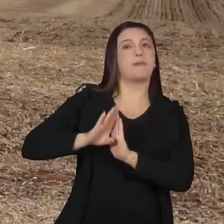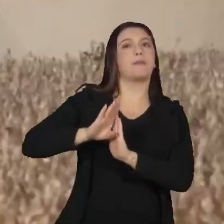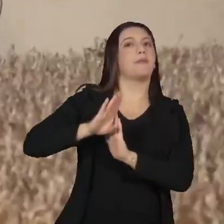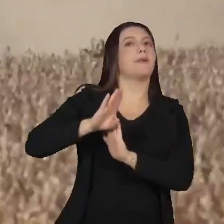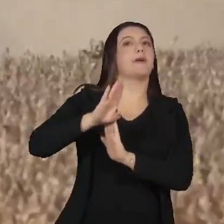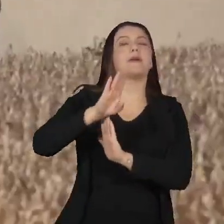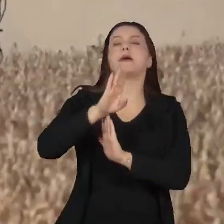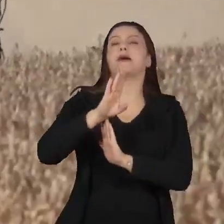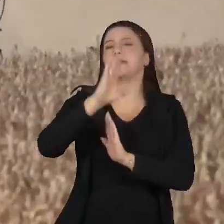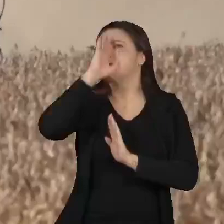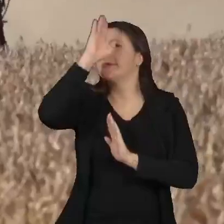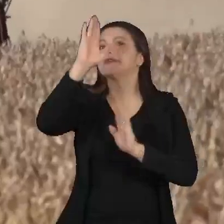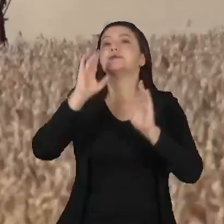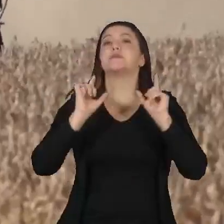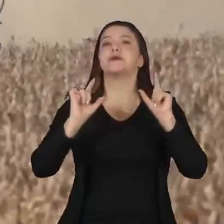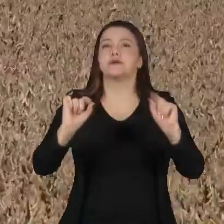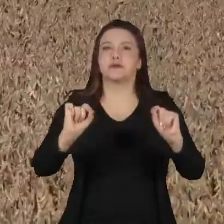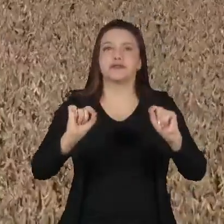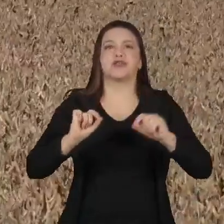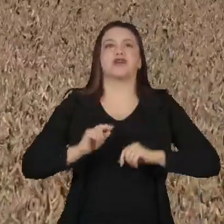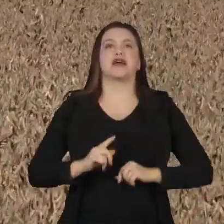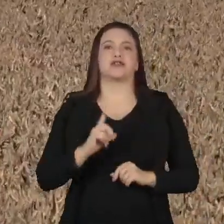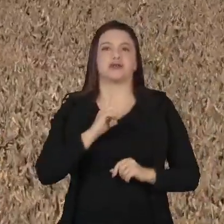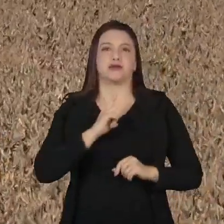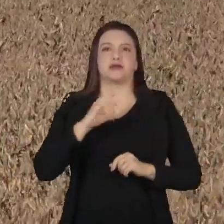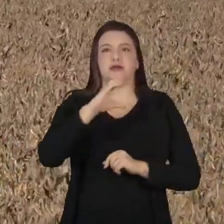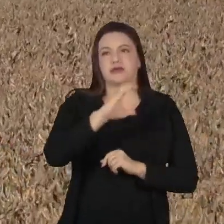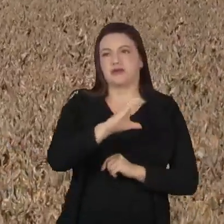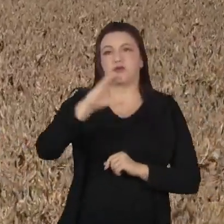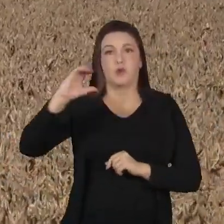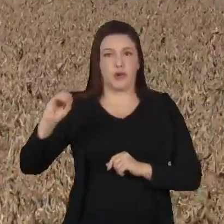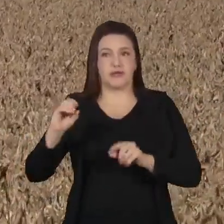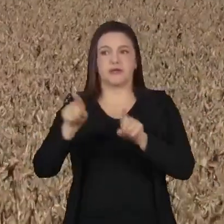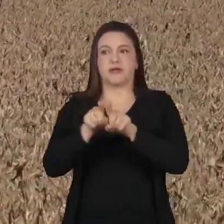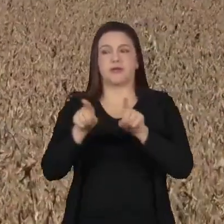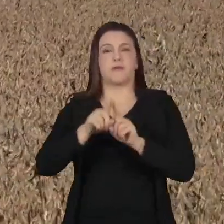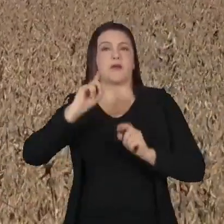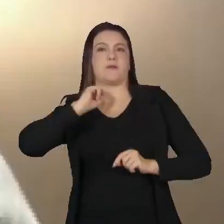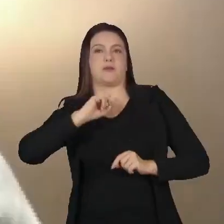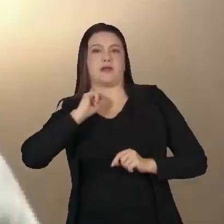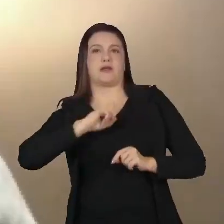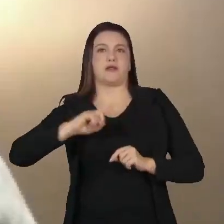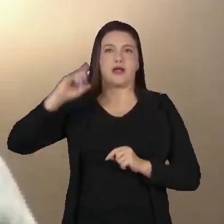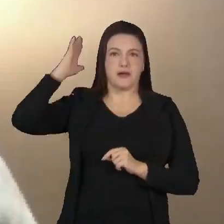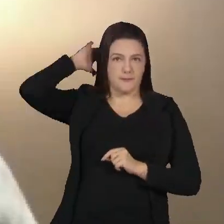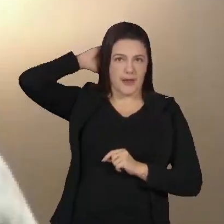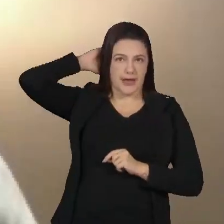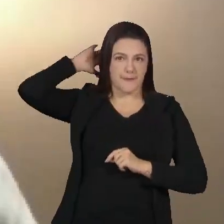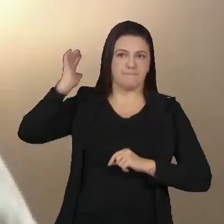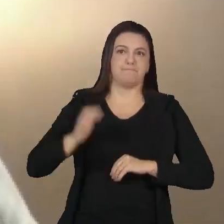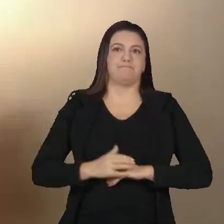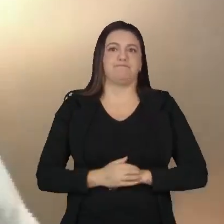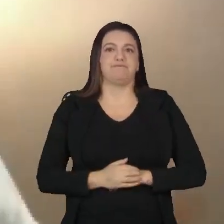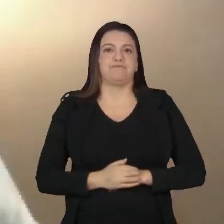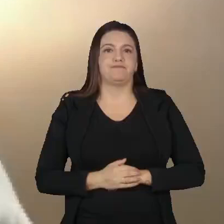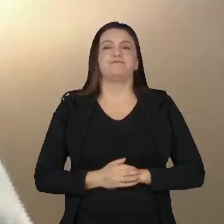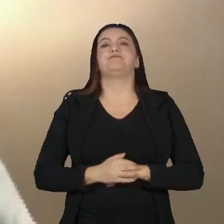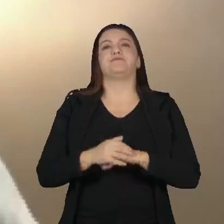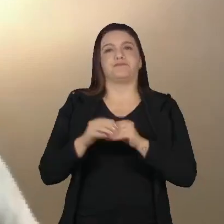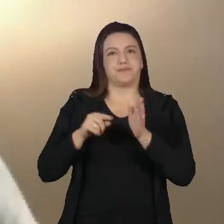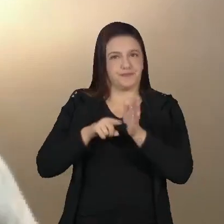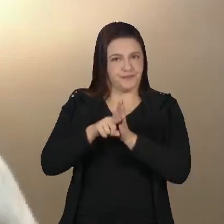principalmente no centro-oeste do país, além de Minas Gerais e Pará. Nós sabemos que os mercados, principalmente